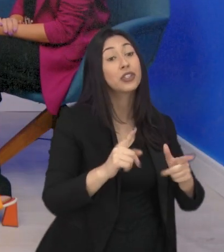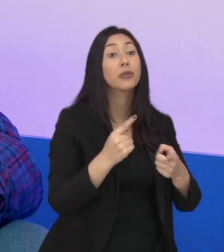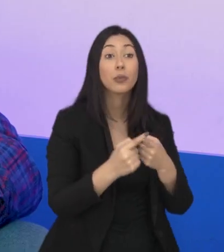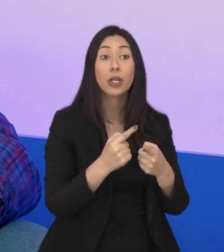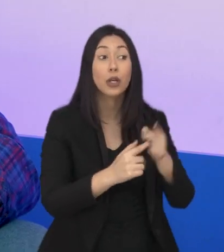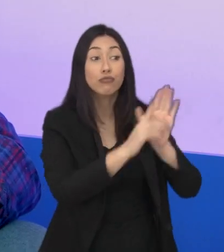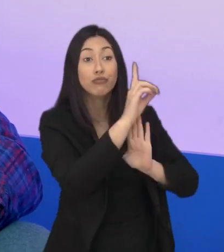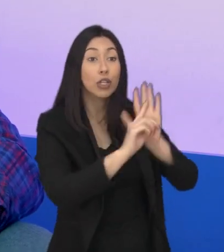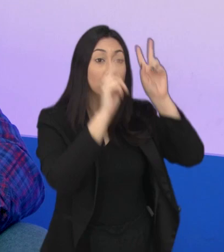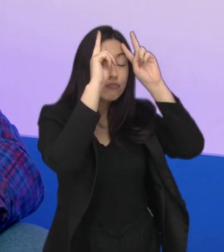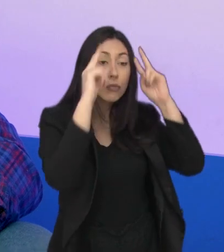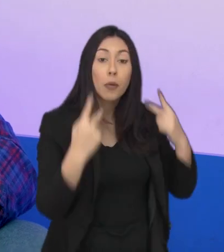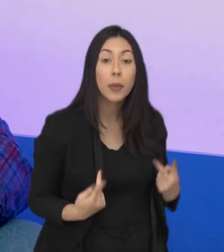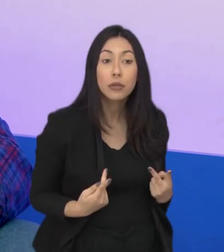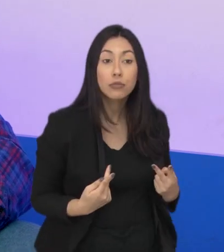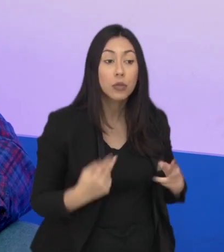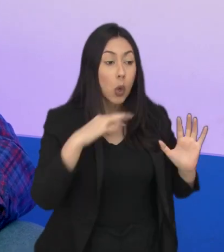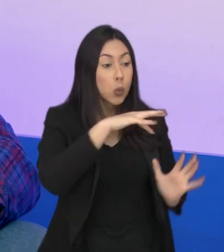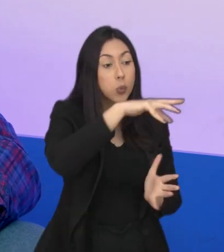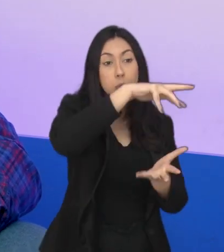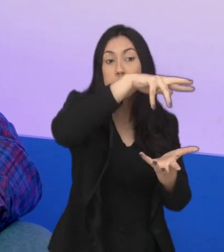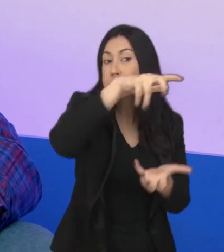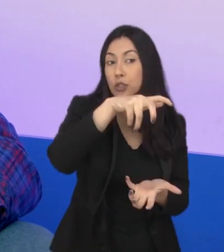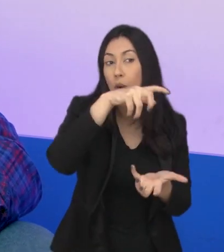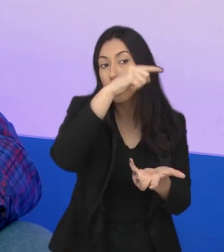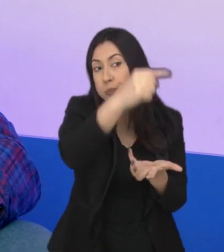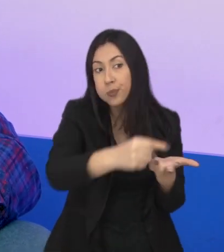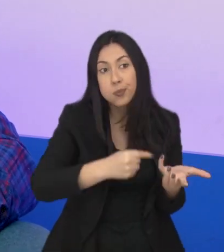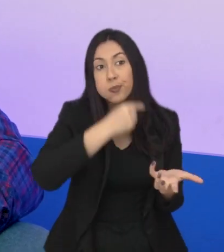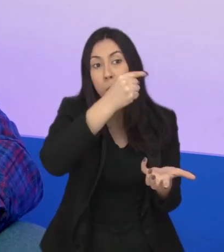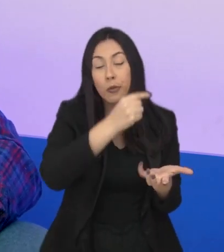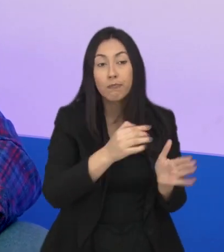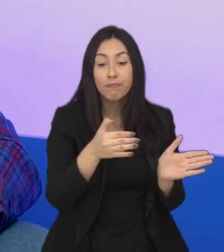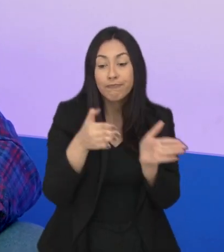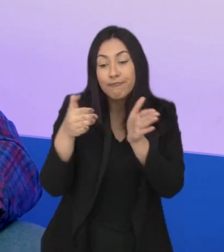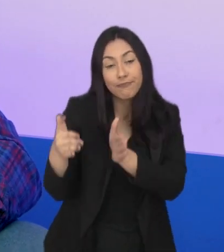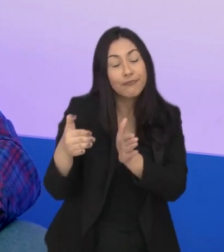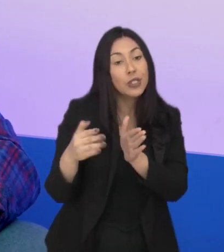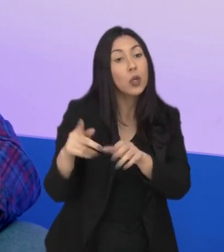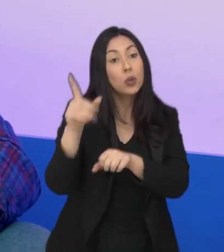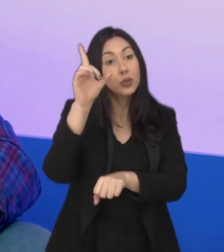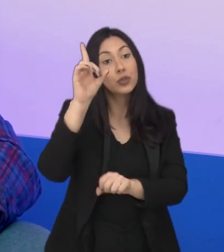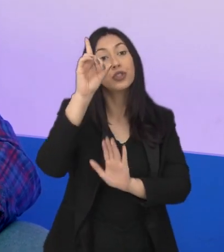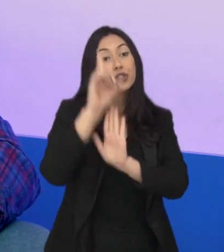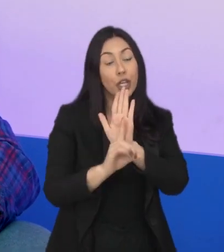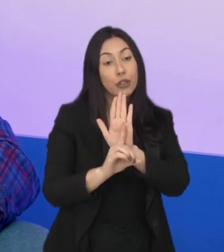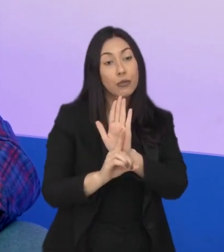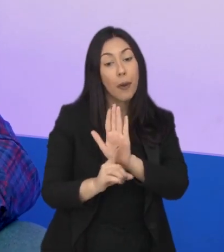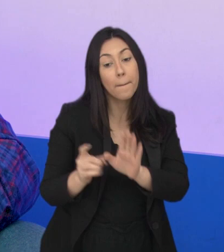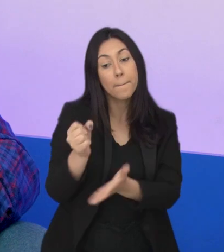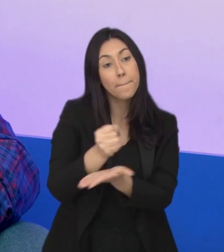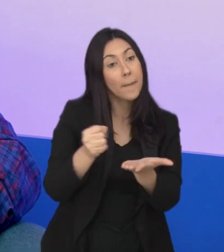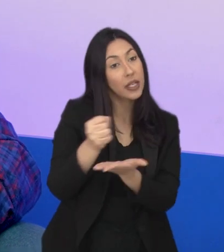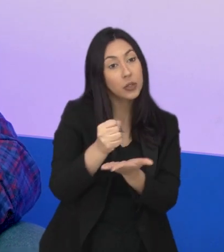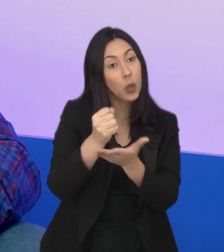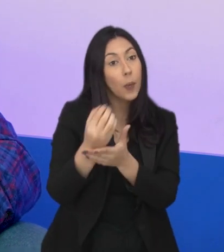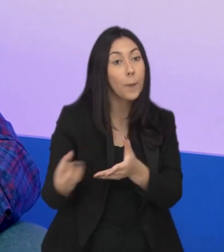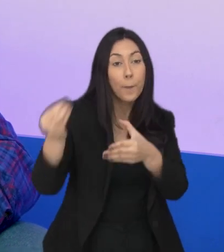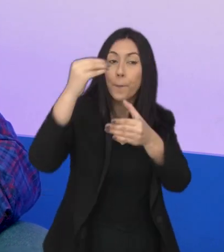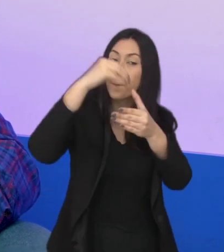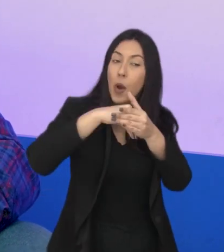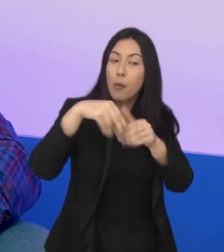os direitos humanos é um direito global, internacional. E os direitos fundamentais é o direito interno, é o direito